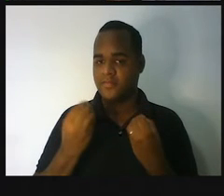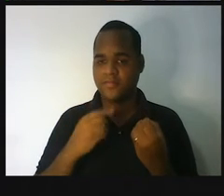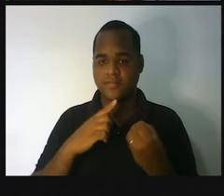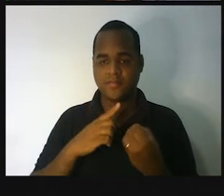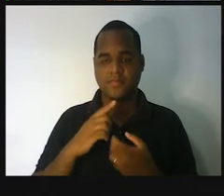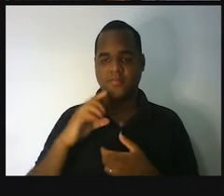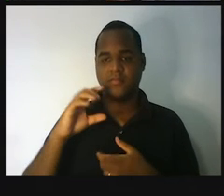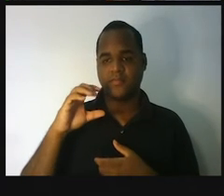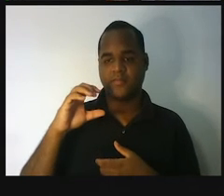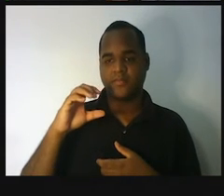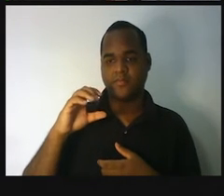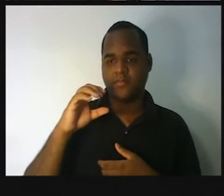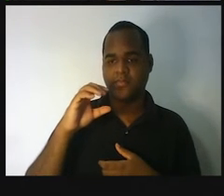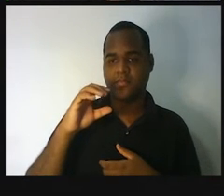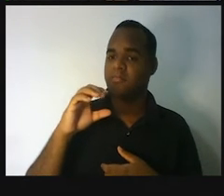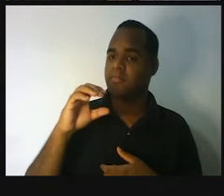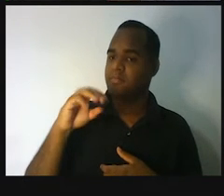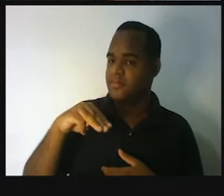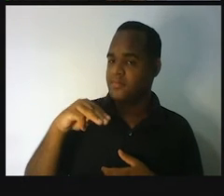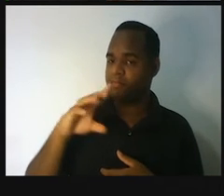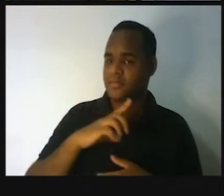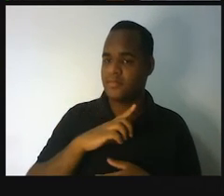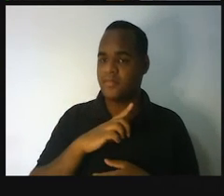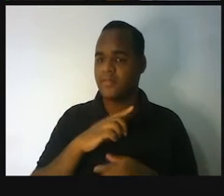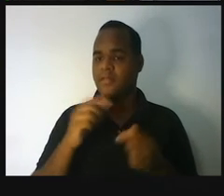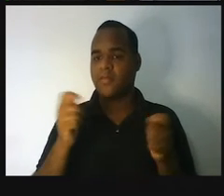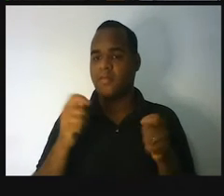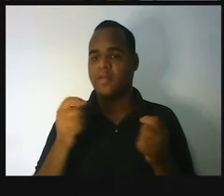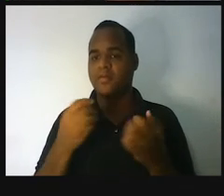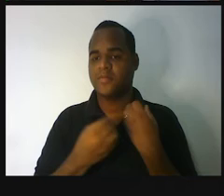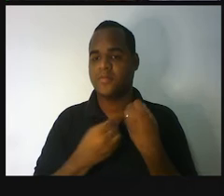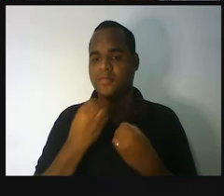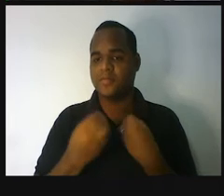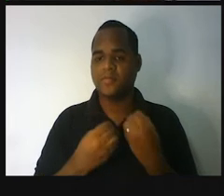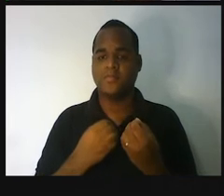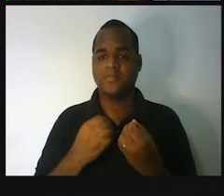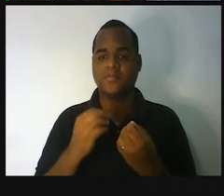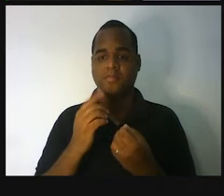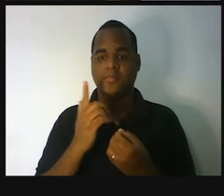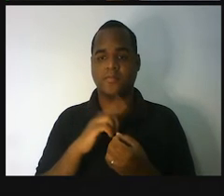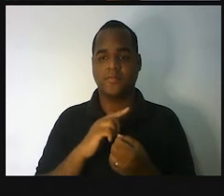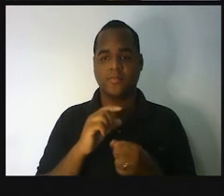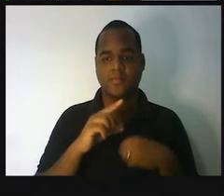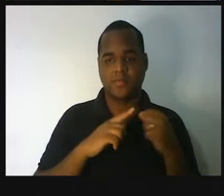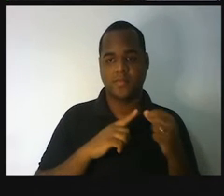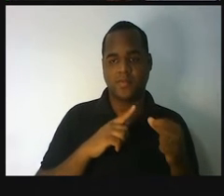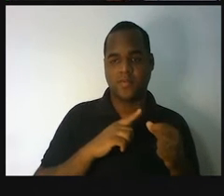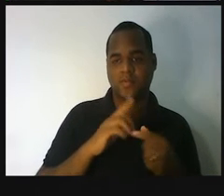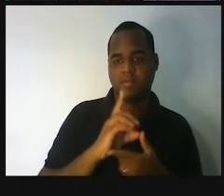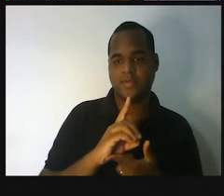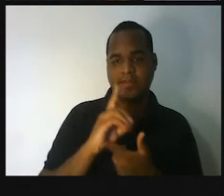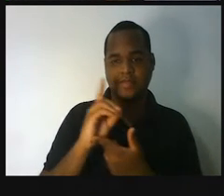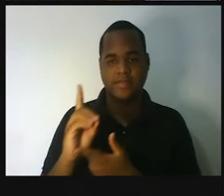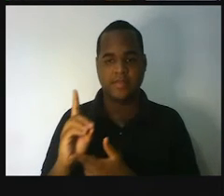metro ali pela esqueminha e indo para centímetro, a gente vai para a direita ou a gente vai para a esquerda? Então, gente